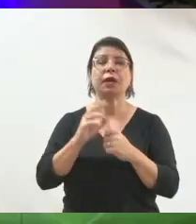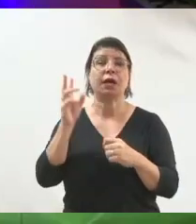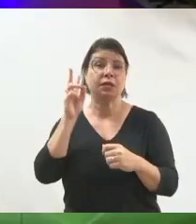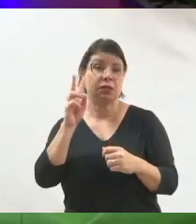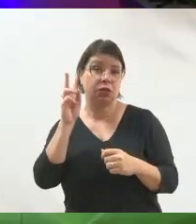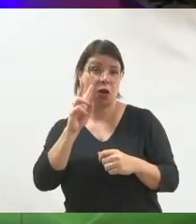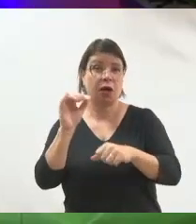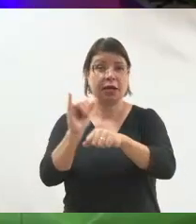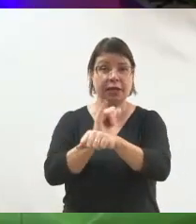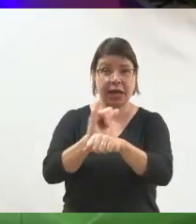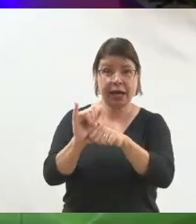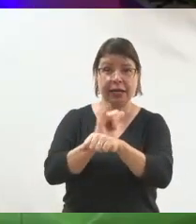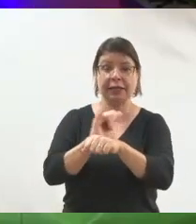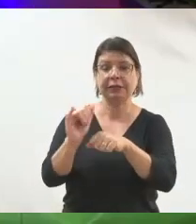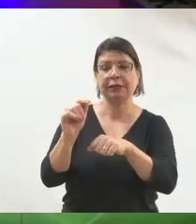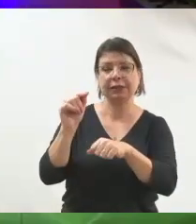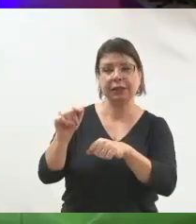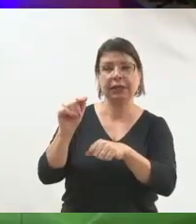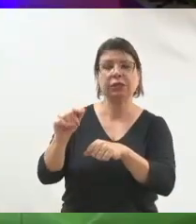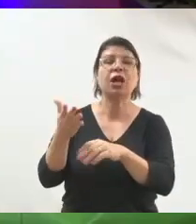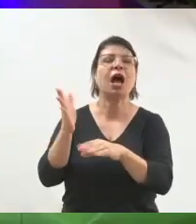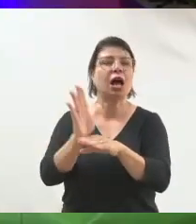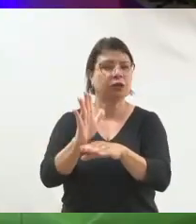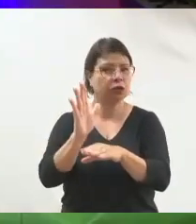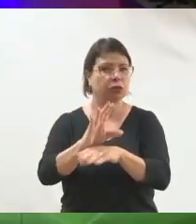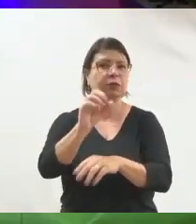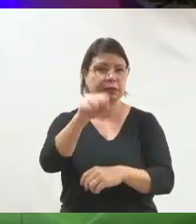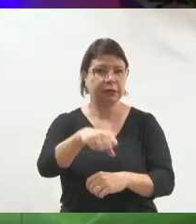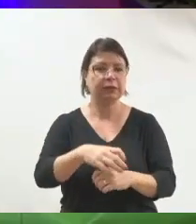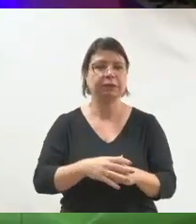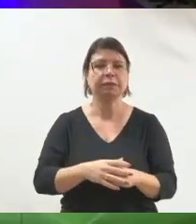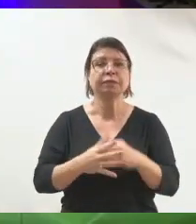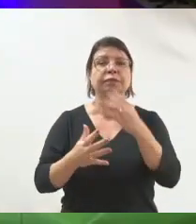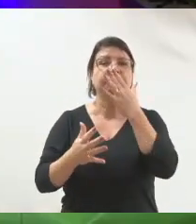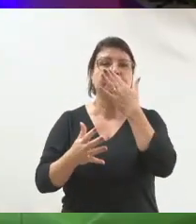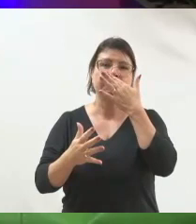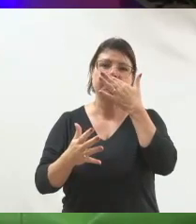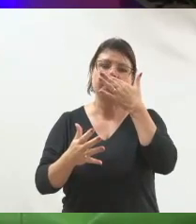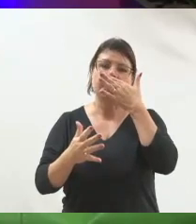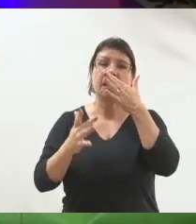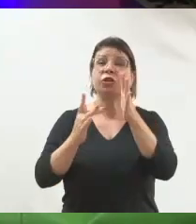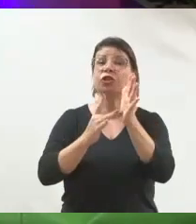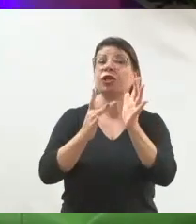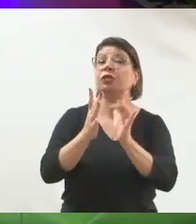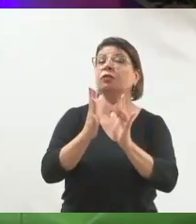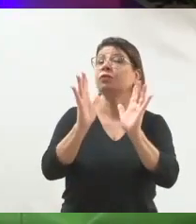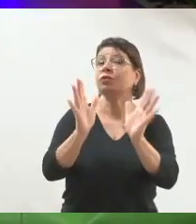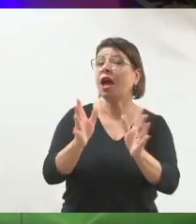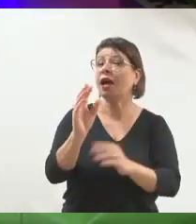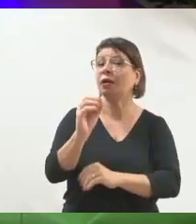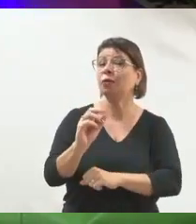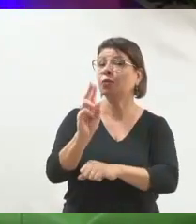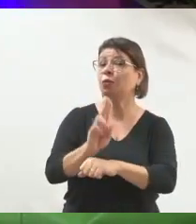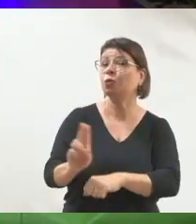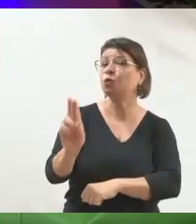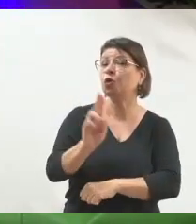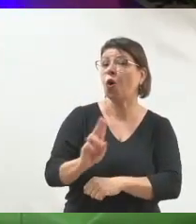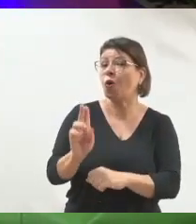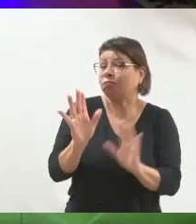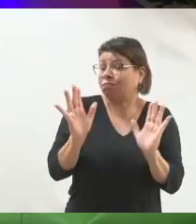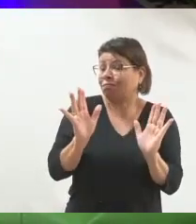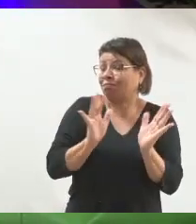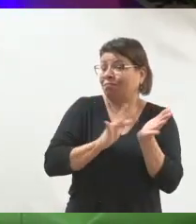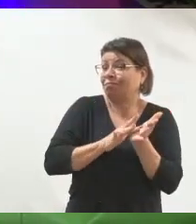técnica existe, assim, vamos dizer que Jesus já fez isso, né? Ele era um bom